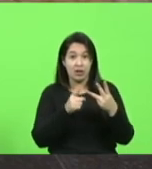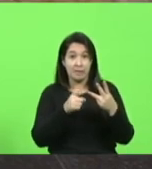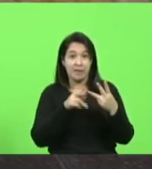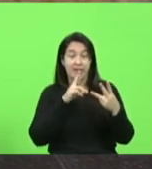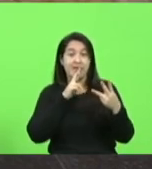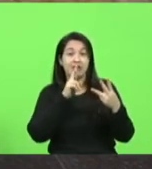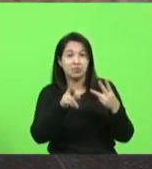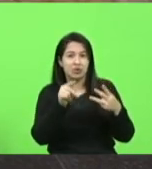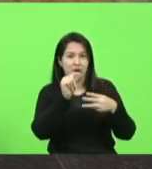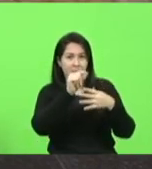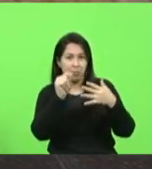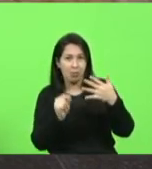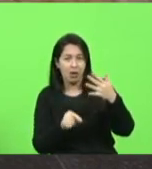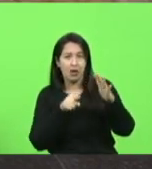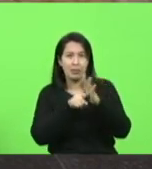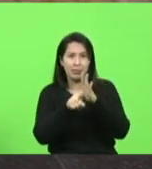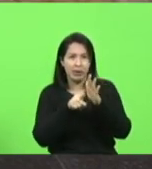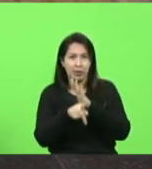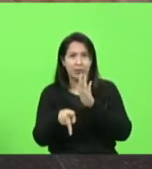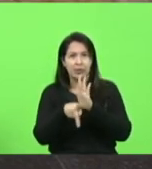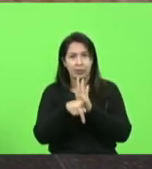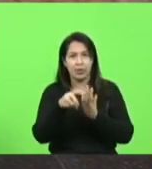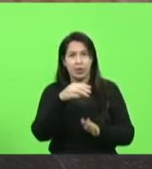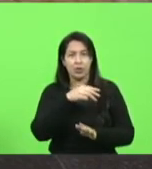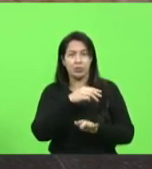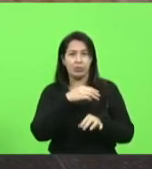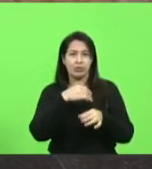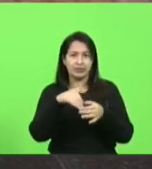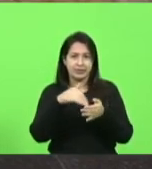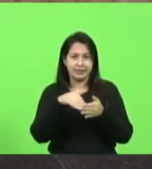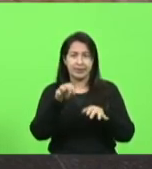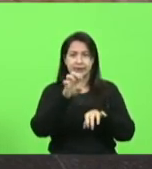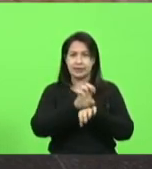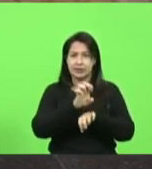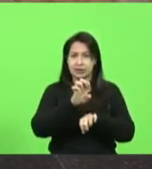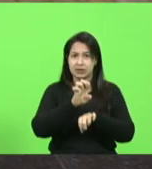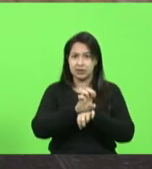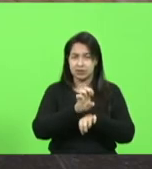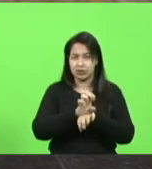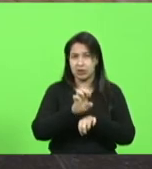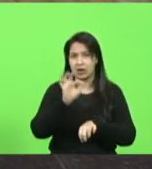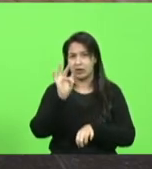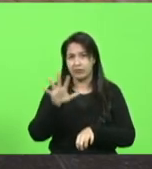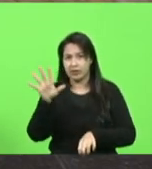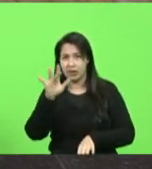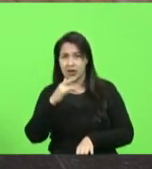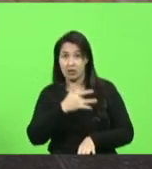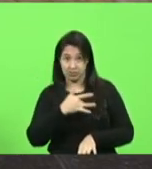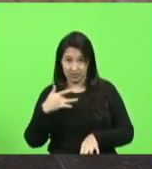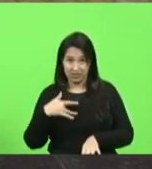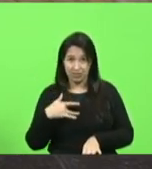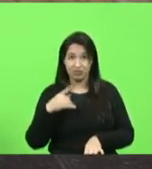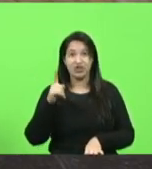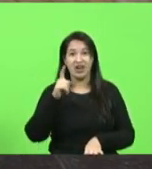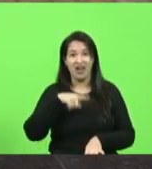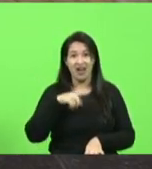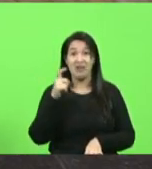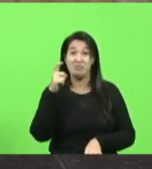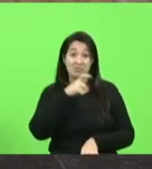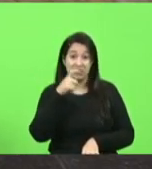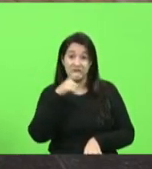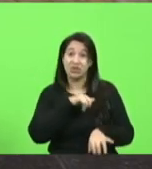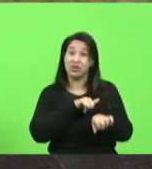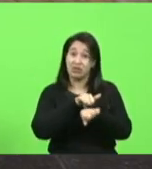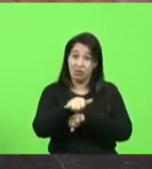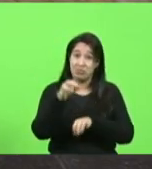questionários do Ministério da Saúde, da Secretaria de Saúde do Estado, trata-se de mentira, é golpe, e não caia nessa, que